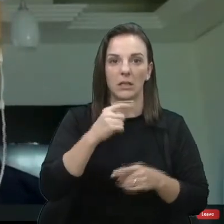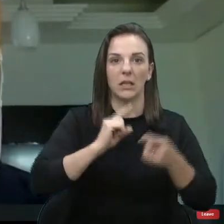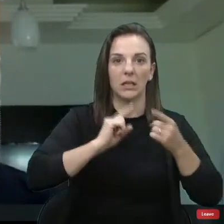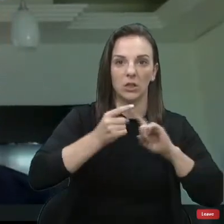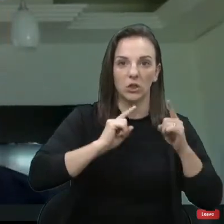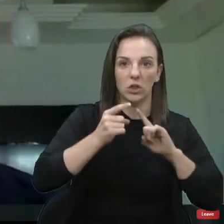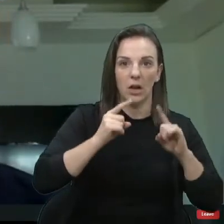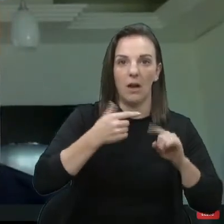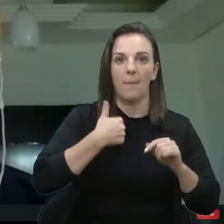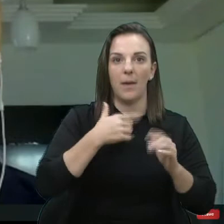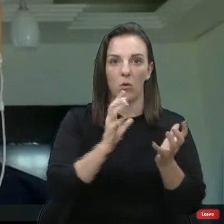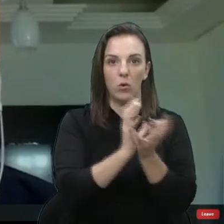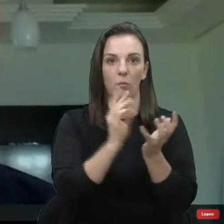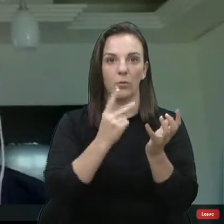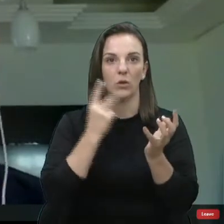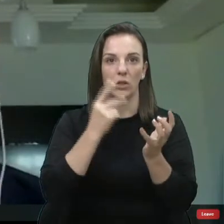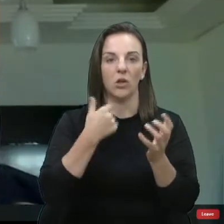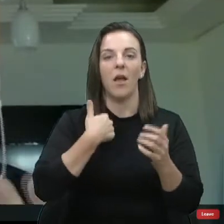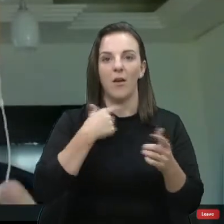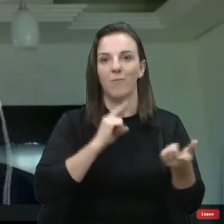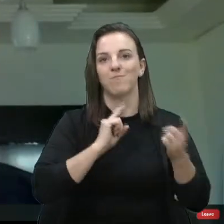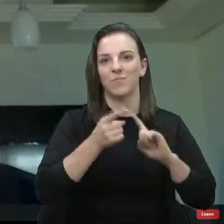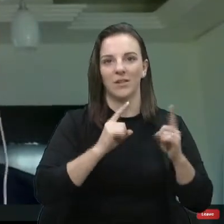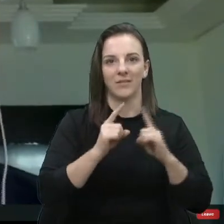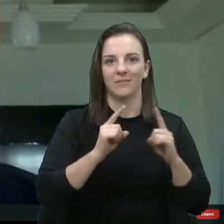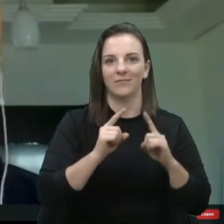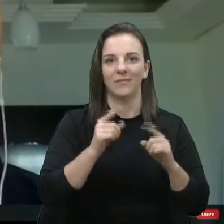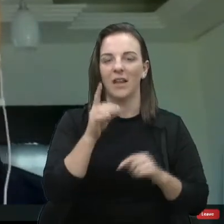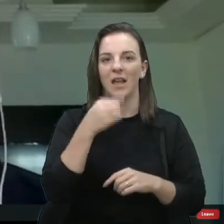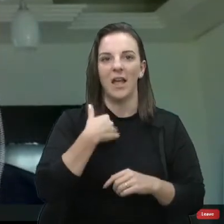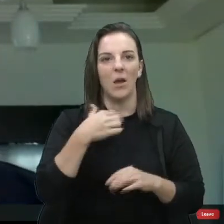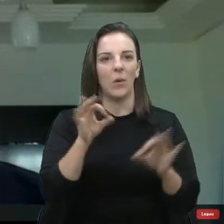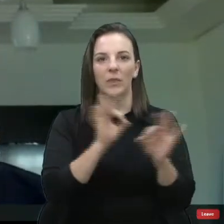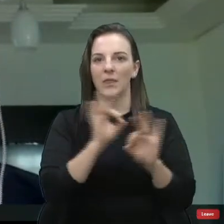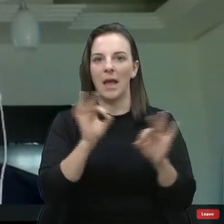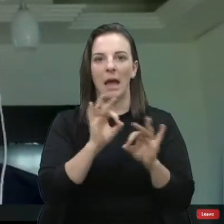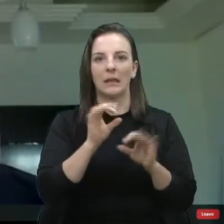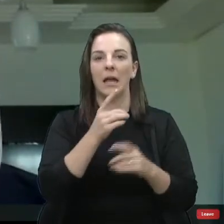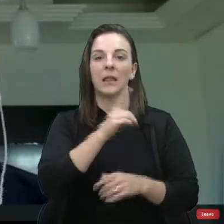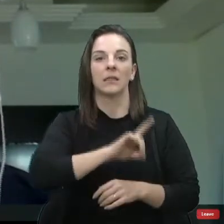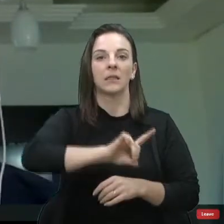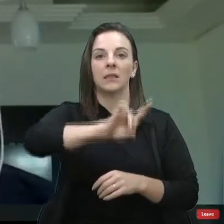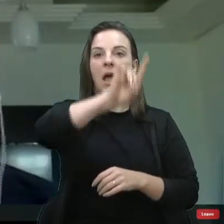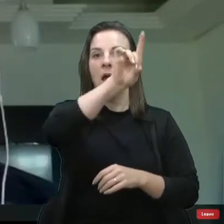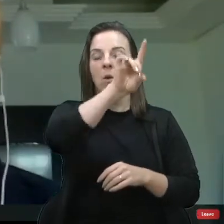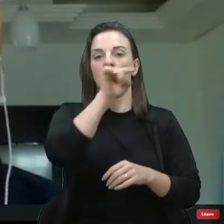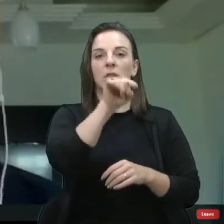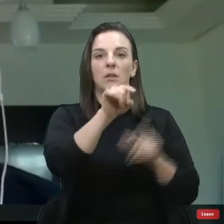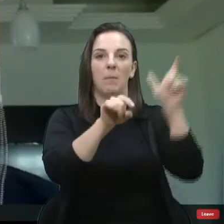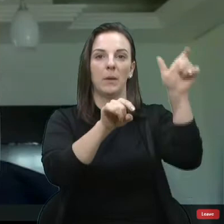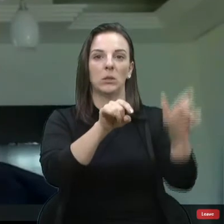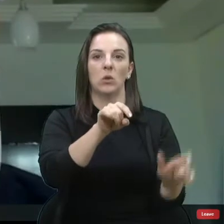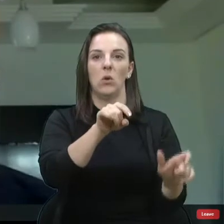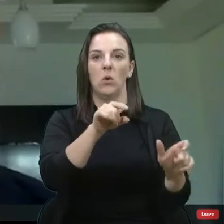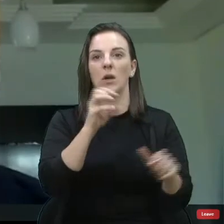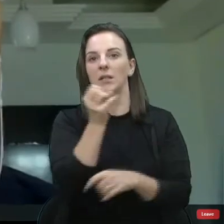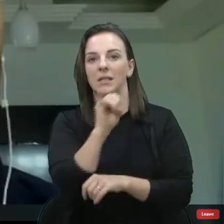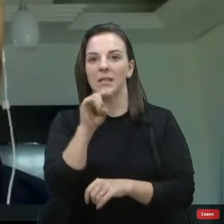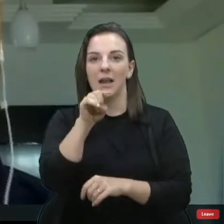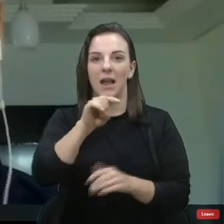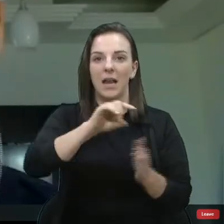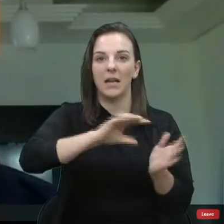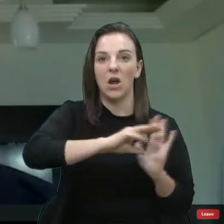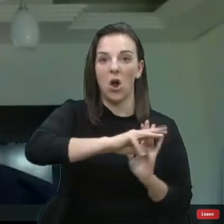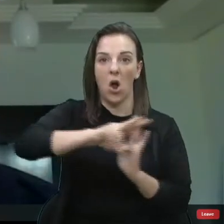tranquila do meu partido, vai ser criticado. Eu não endelso bandido, eu não acho que quem é corrupto tem que ser chamado de líder. eu tenho uma